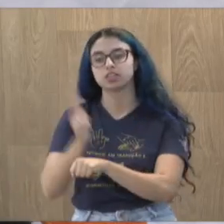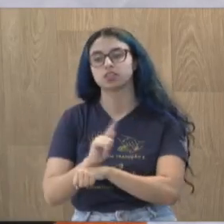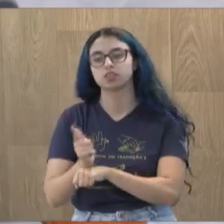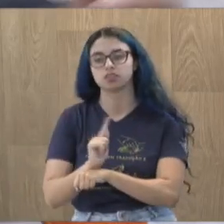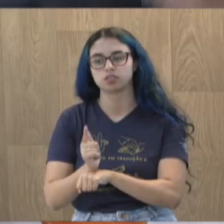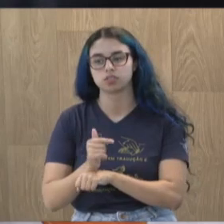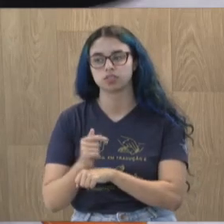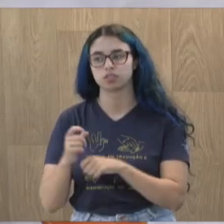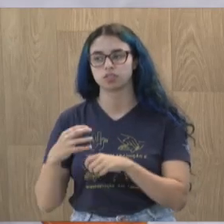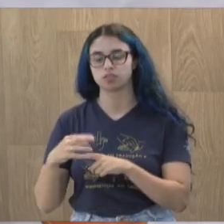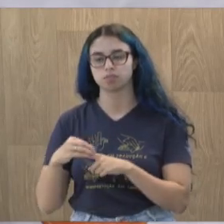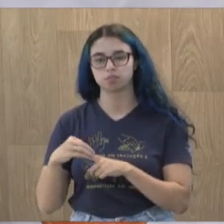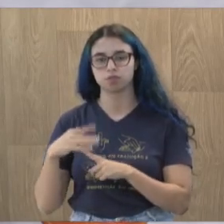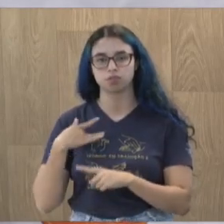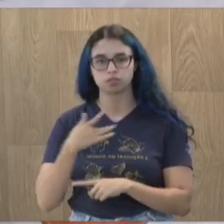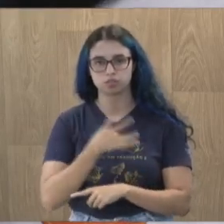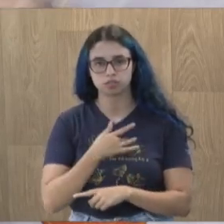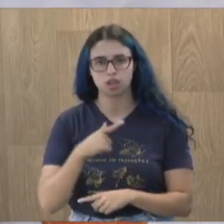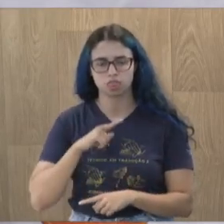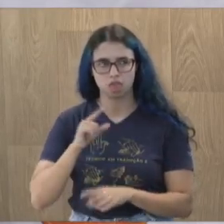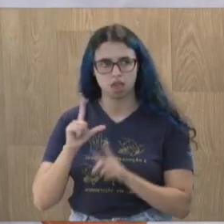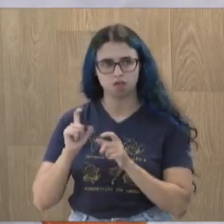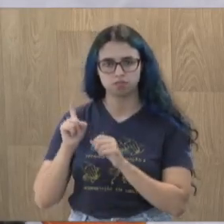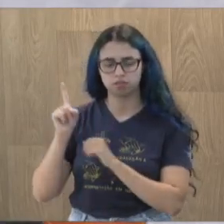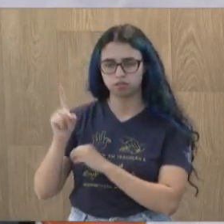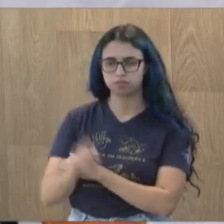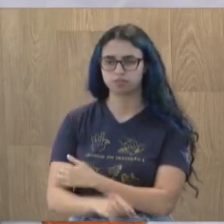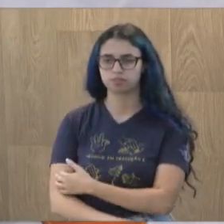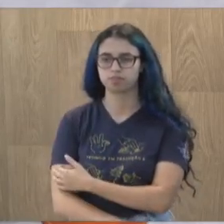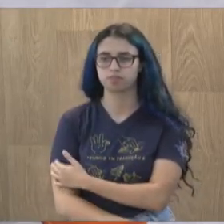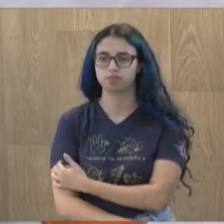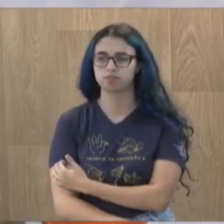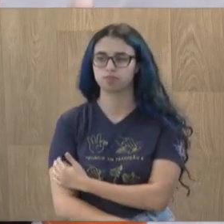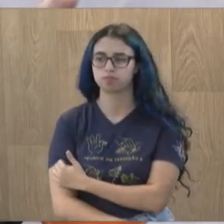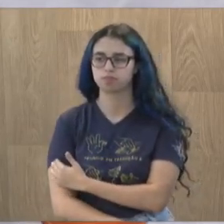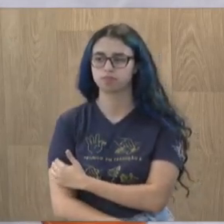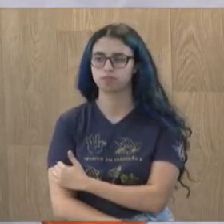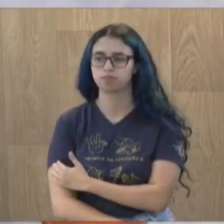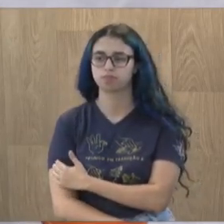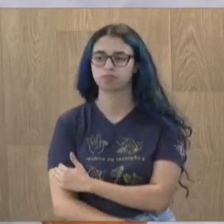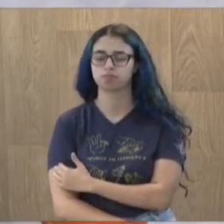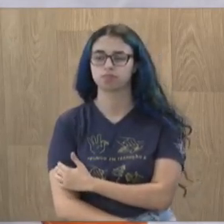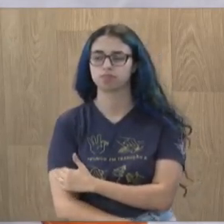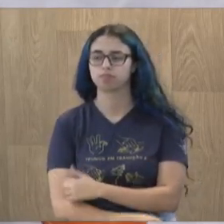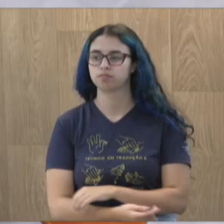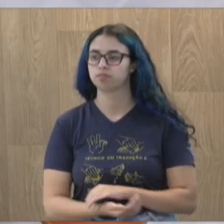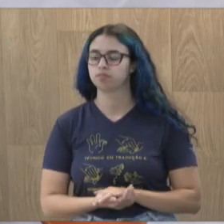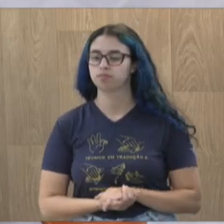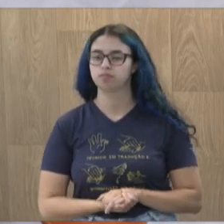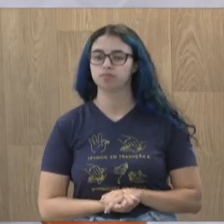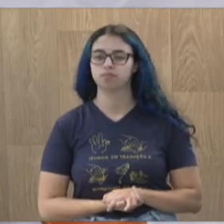presente comigo. Dorel, tem as imagens, por favor, Dorel, para colocar para nós, por favor, meu amigo.